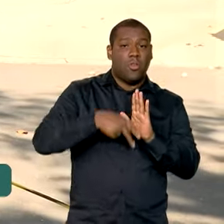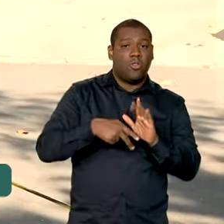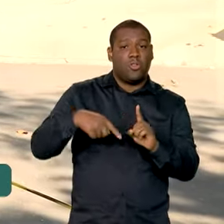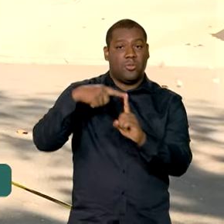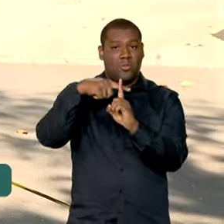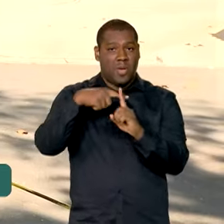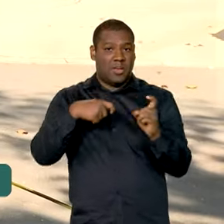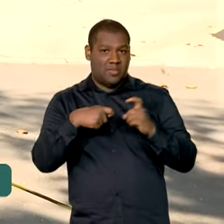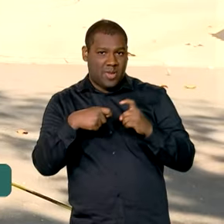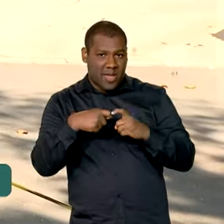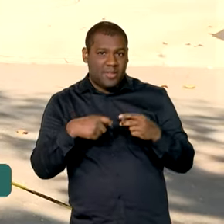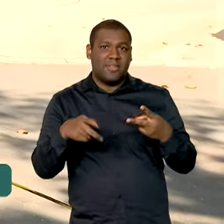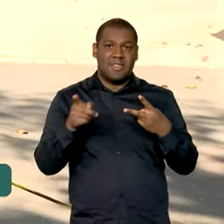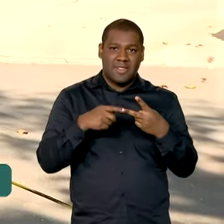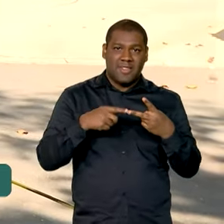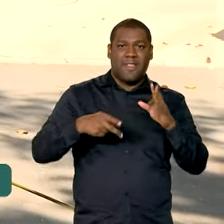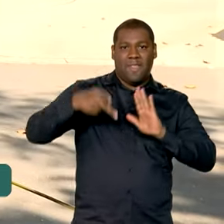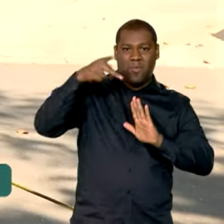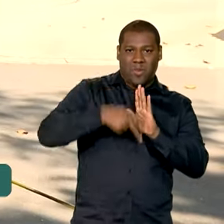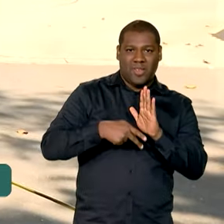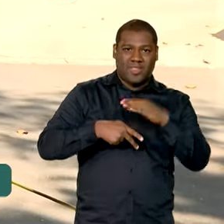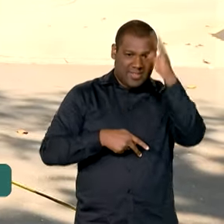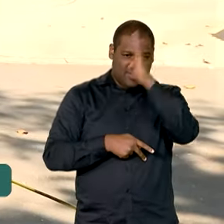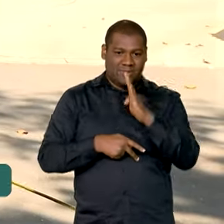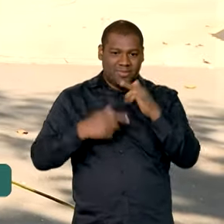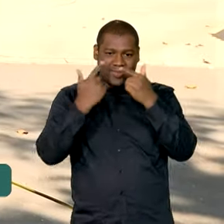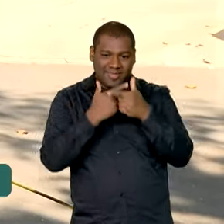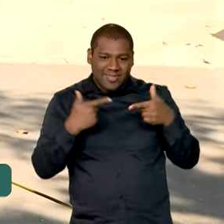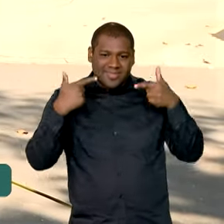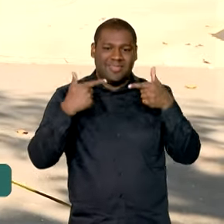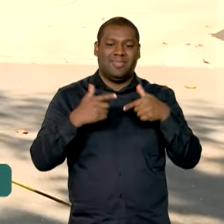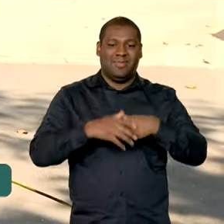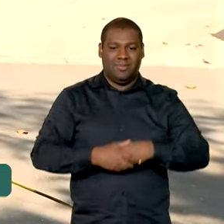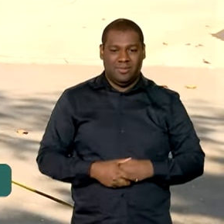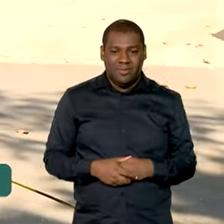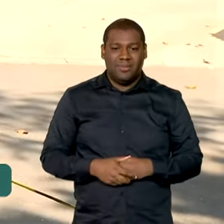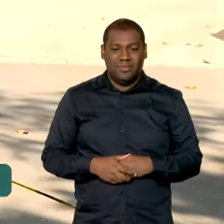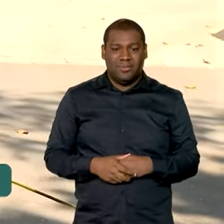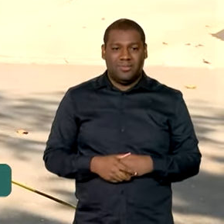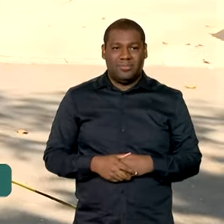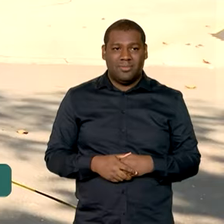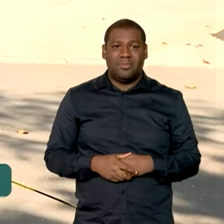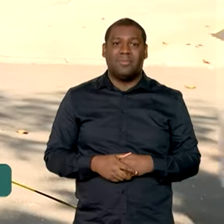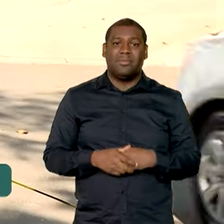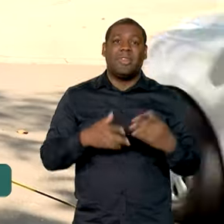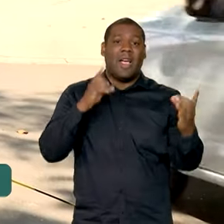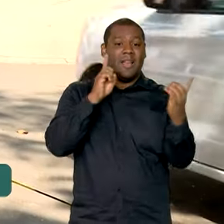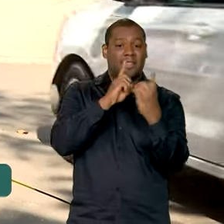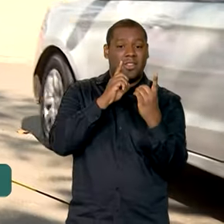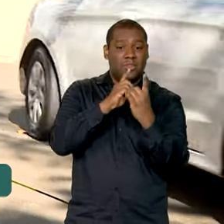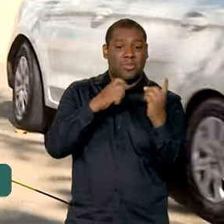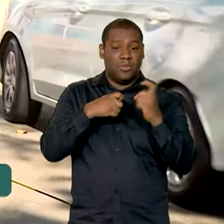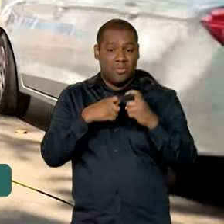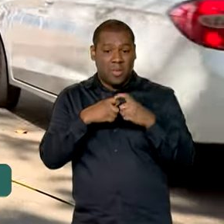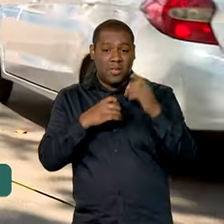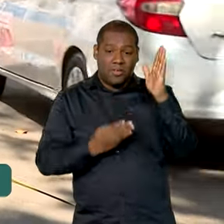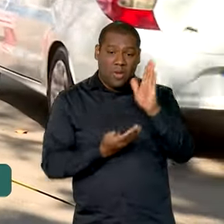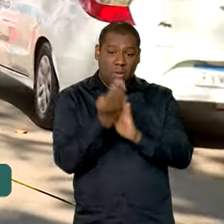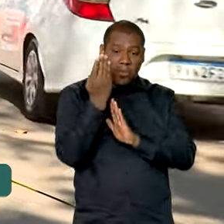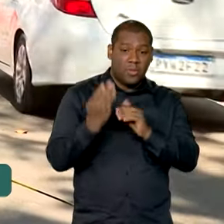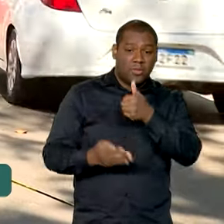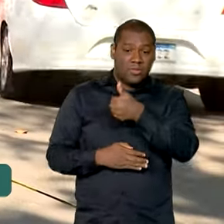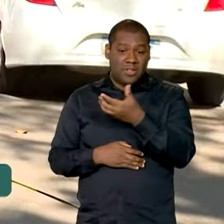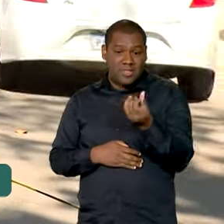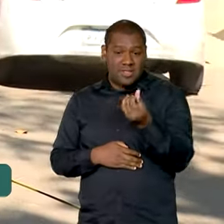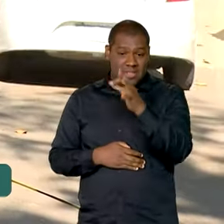Brasil Sorridente. Assim, foi registrado um aumento de 16% das consultas médicas e de 29% nos